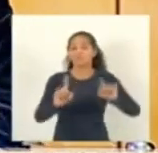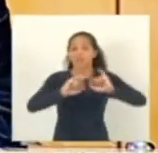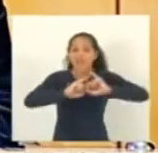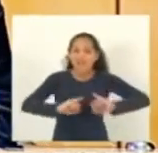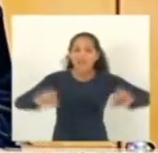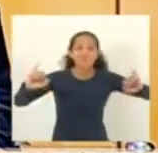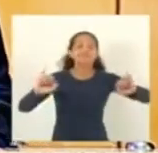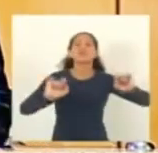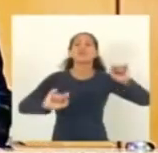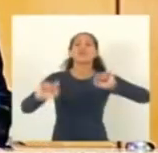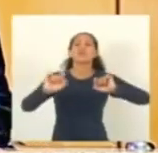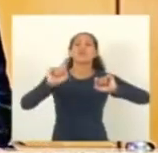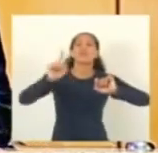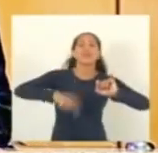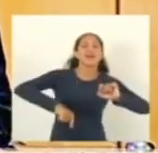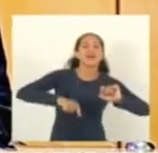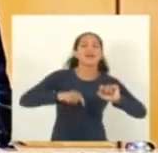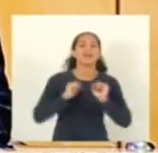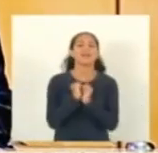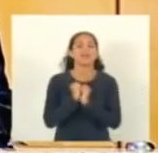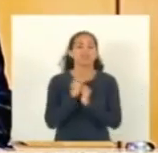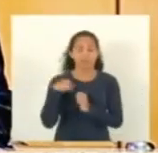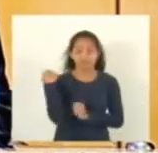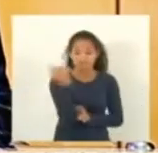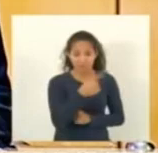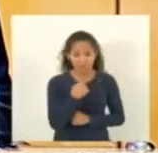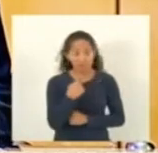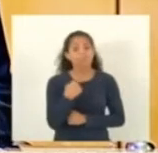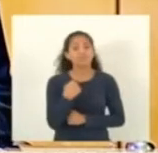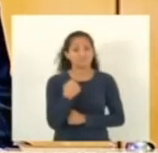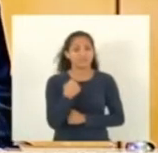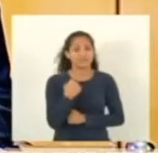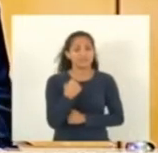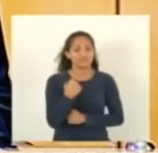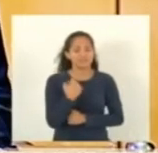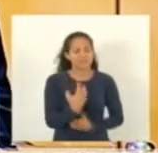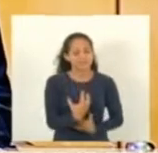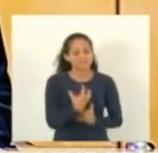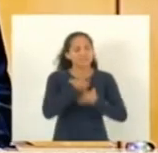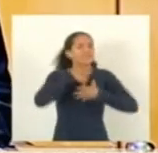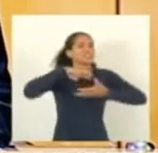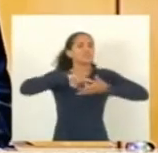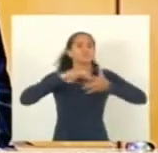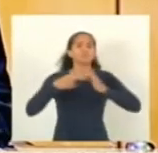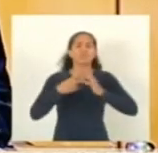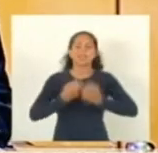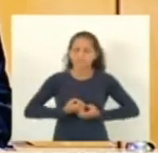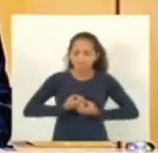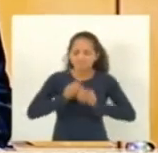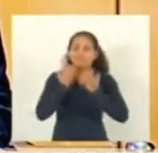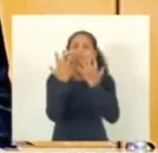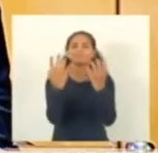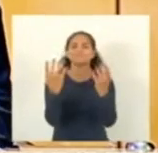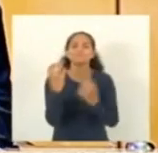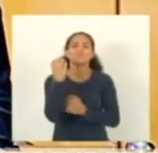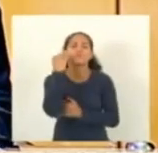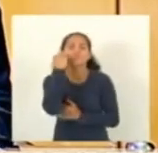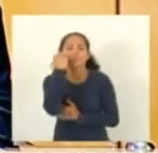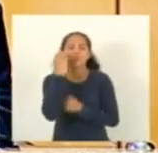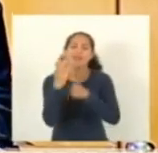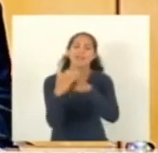que é importante para nós e é uma expressão de sentimento dar um beijo sincero